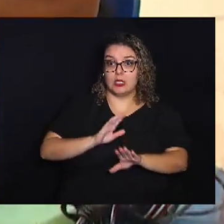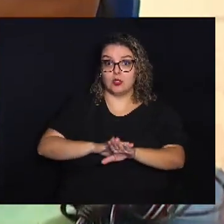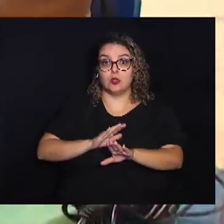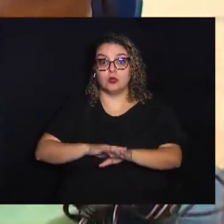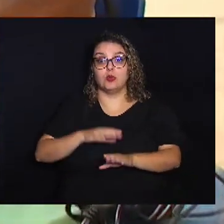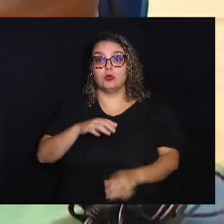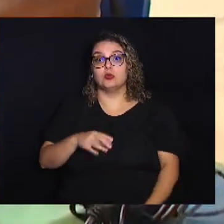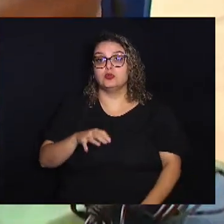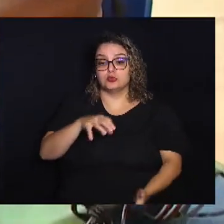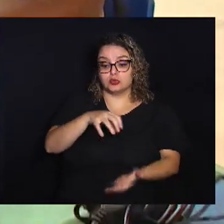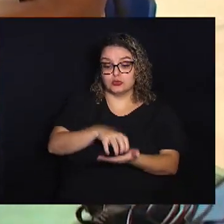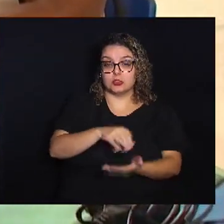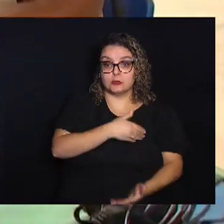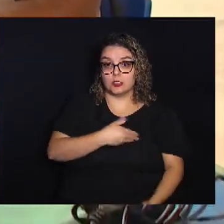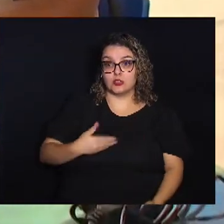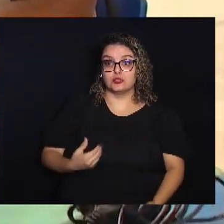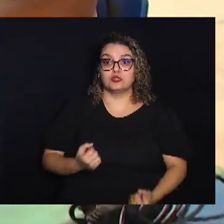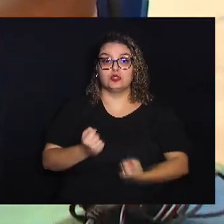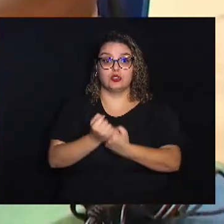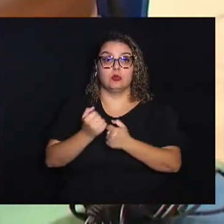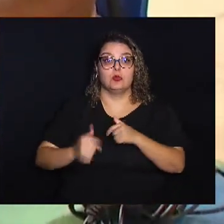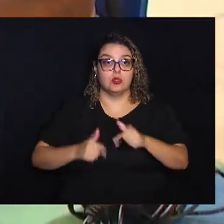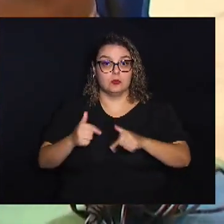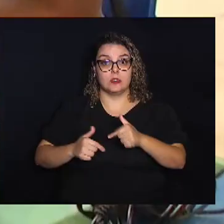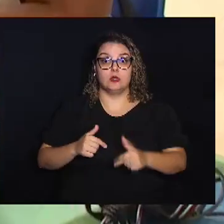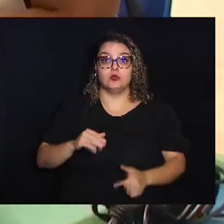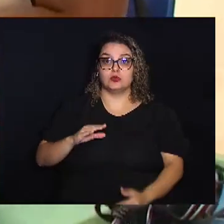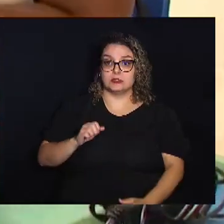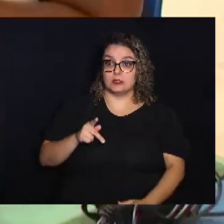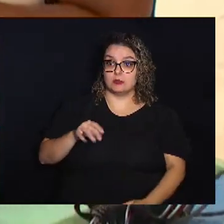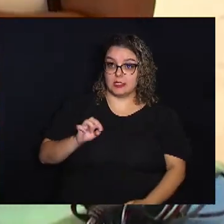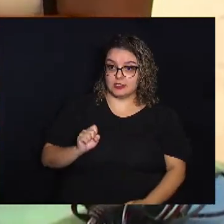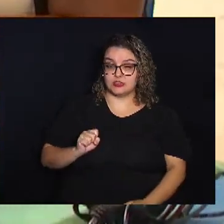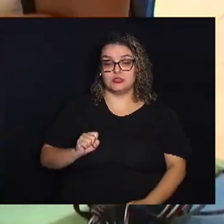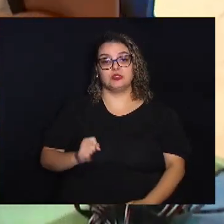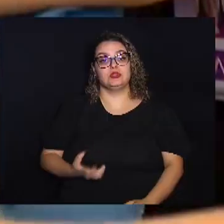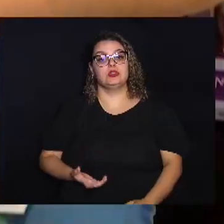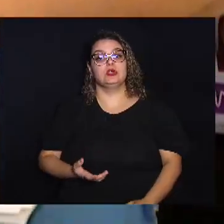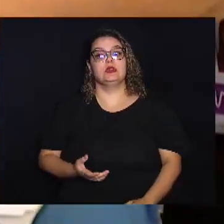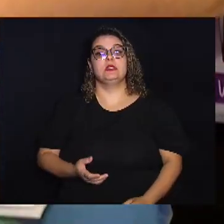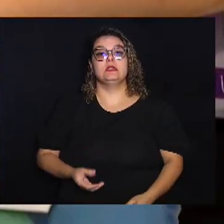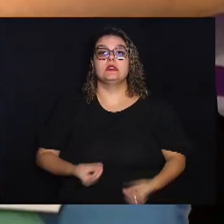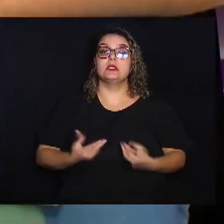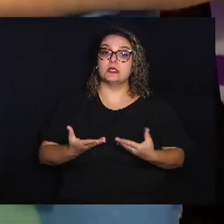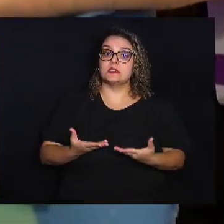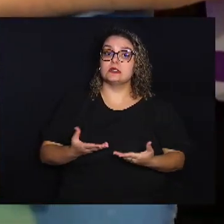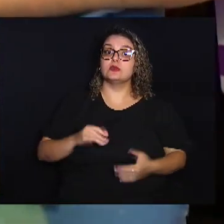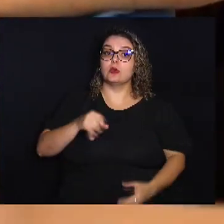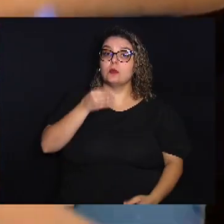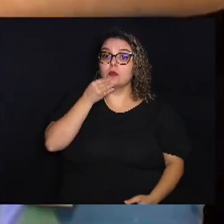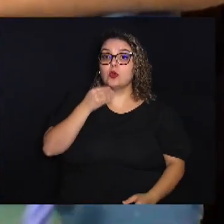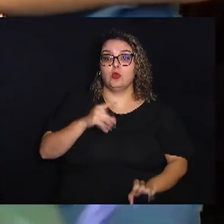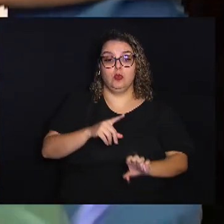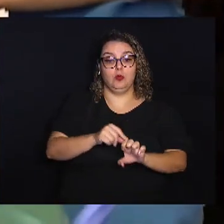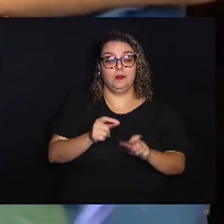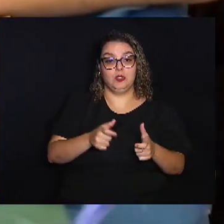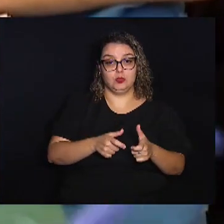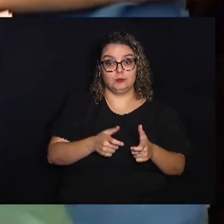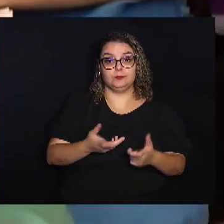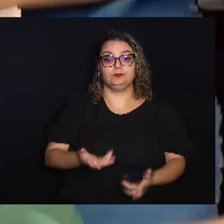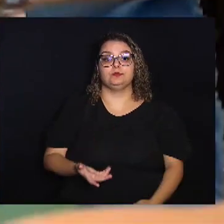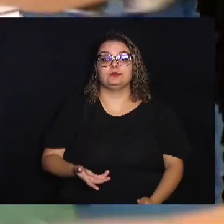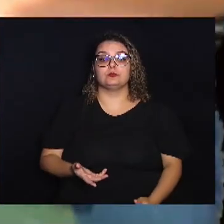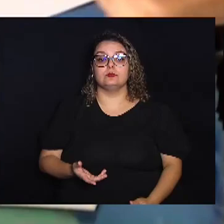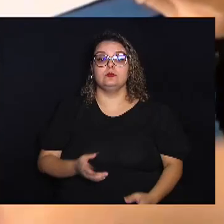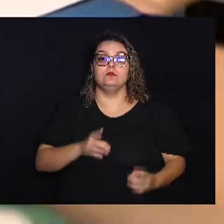Centro Público de Apoio ao Trabalhador o CEPAT então trazendo oportunidade para o micro empreendedor com os